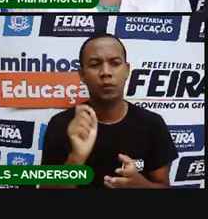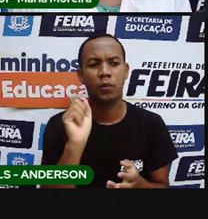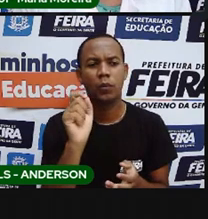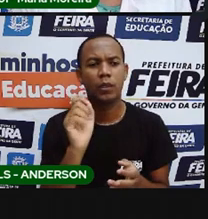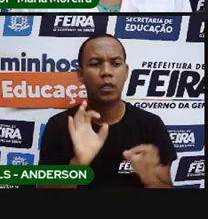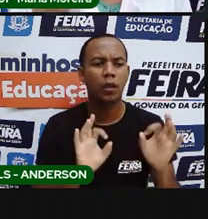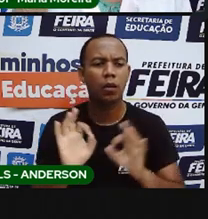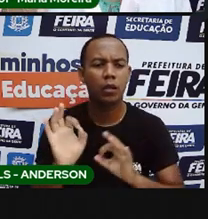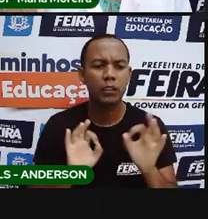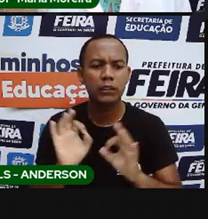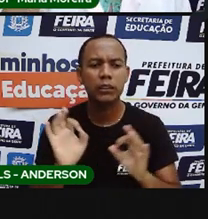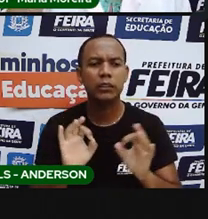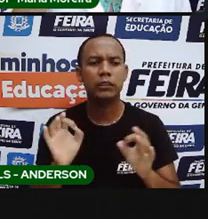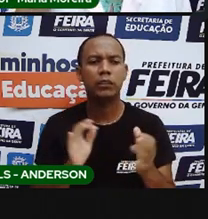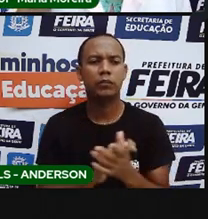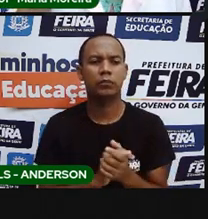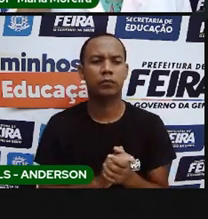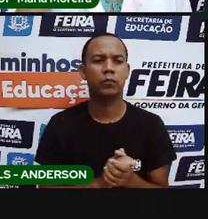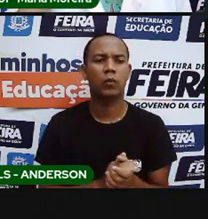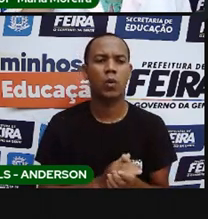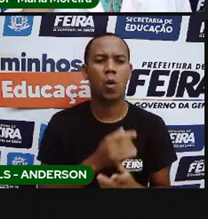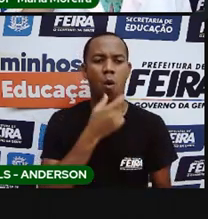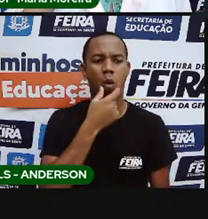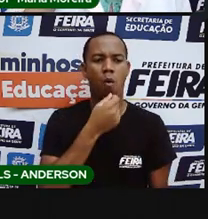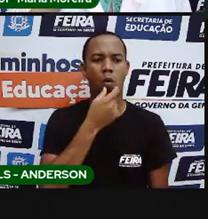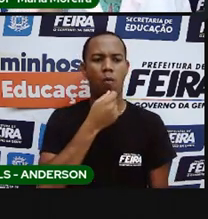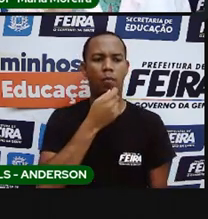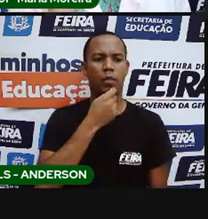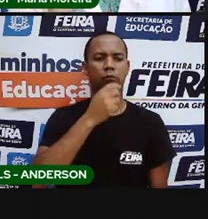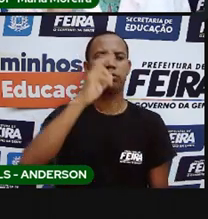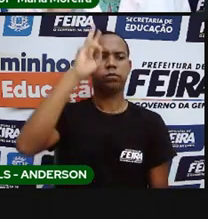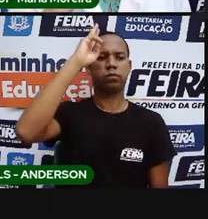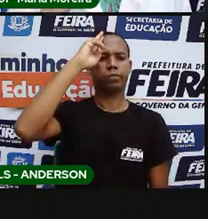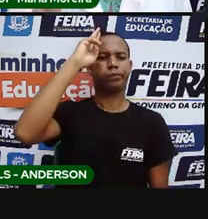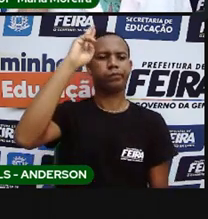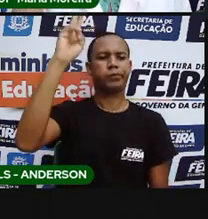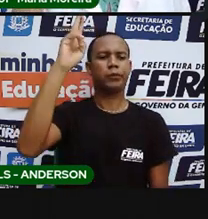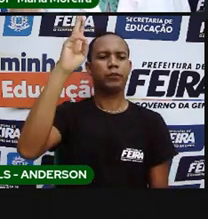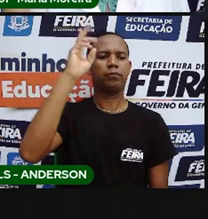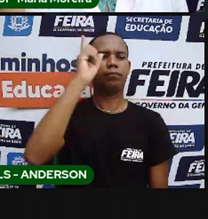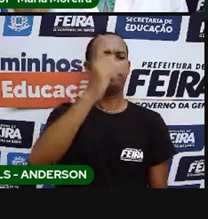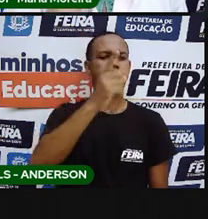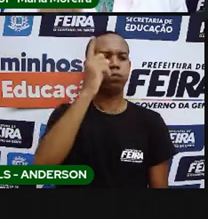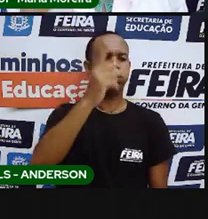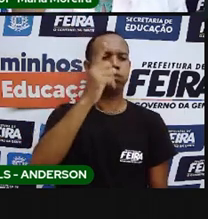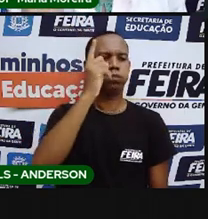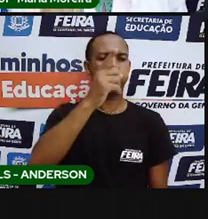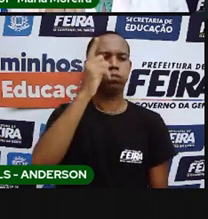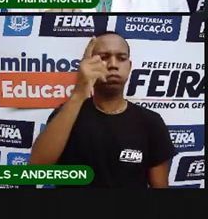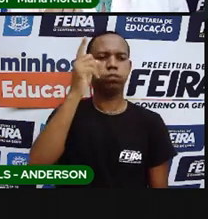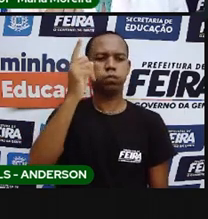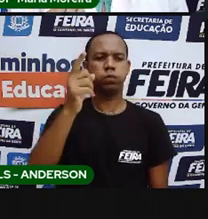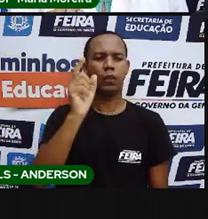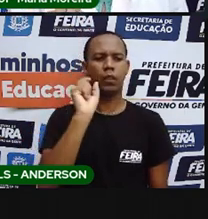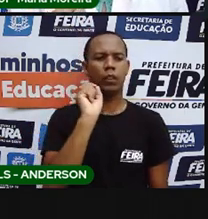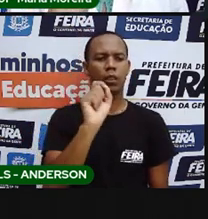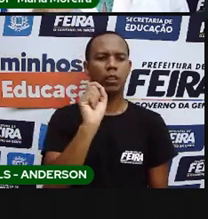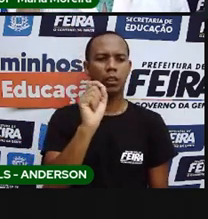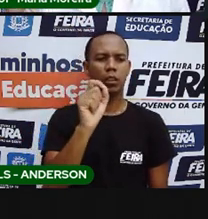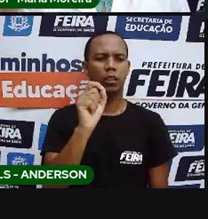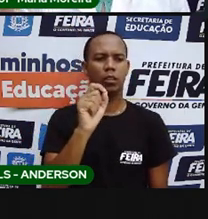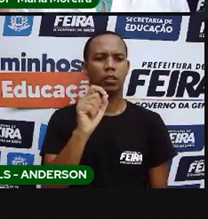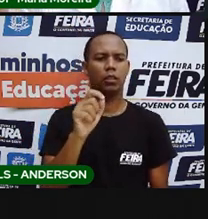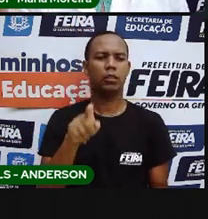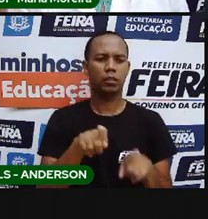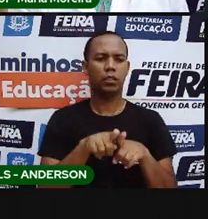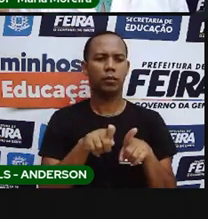essa organização? Um líder. Existiam dois tipos de líder, né? O líder, que era o chefe, né, de todos, e